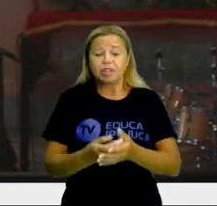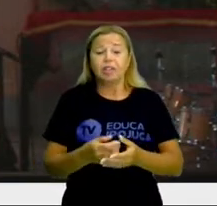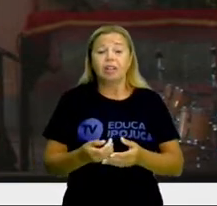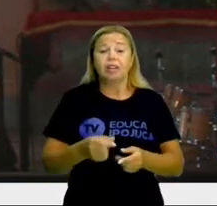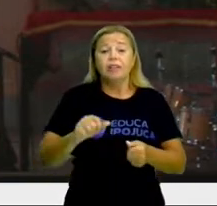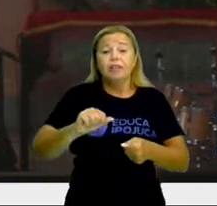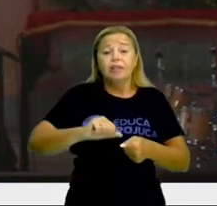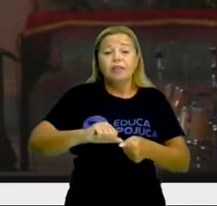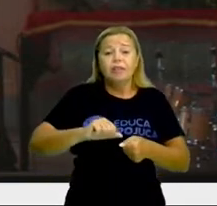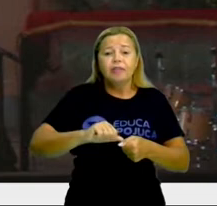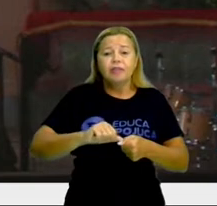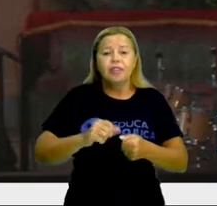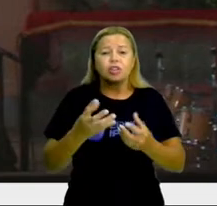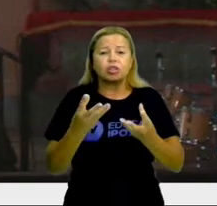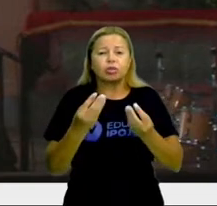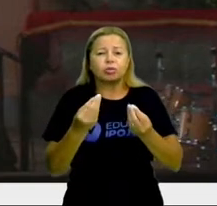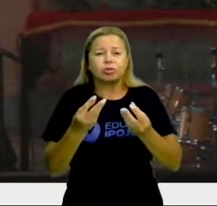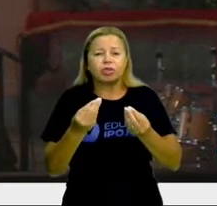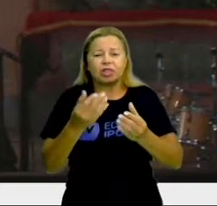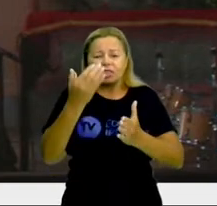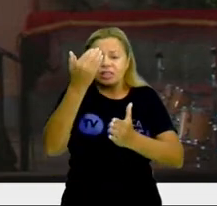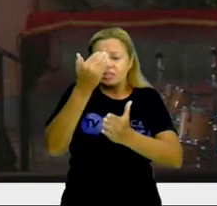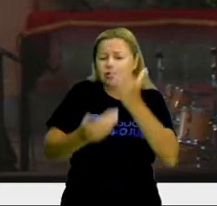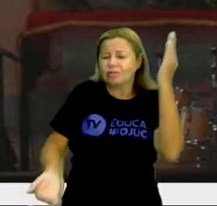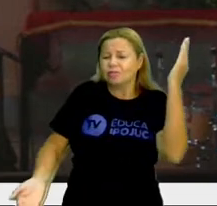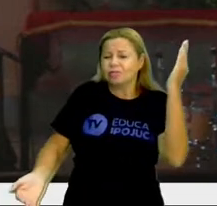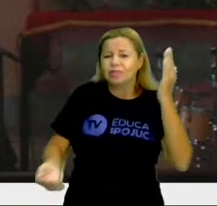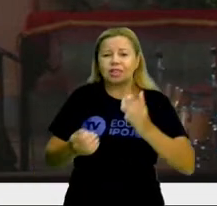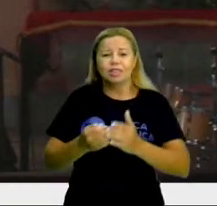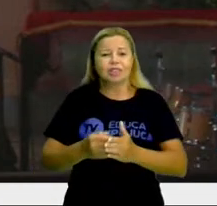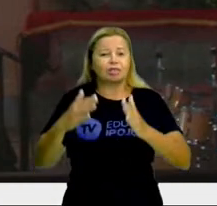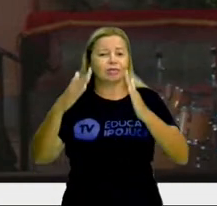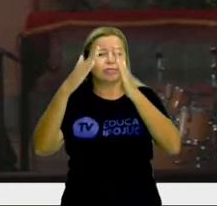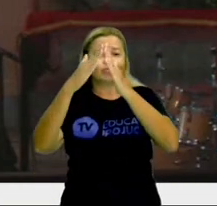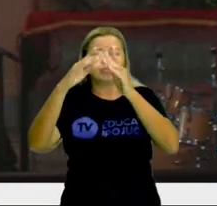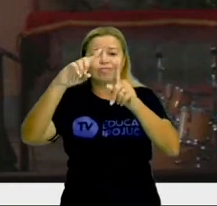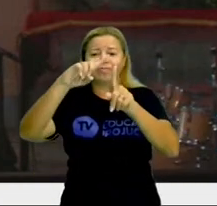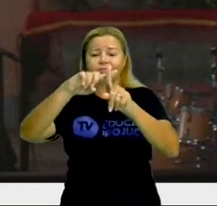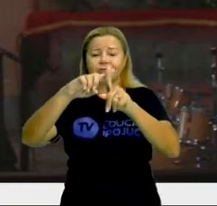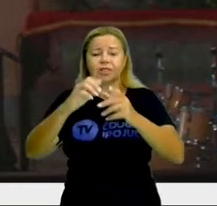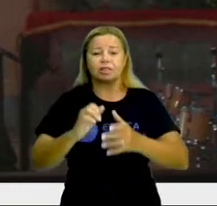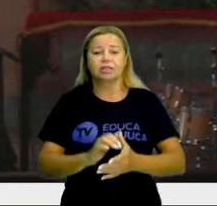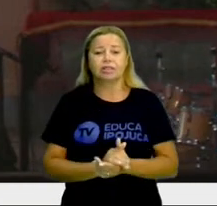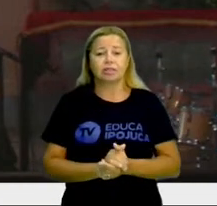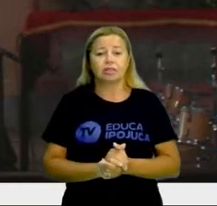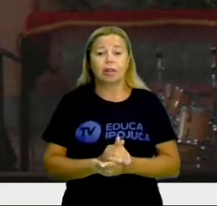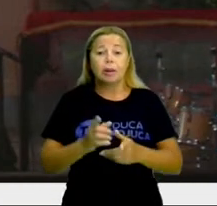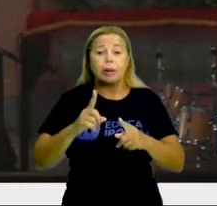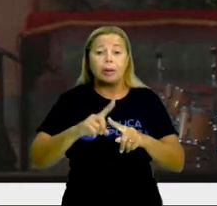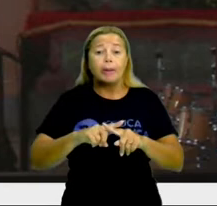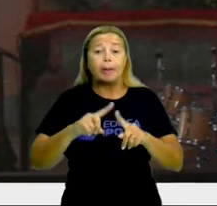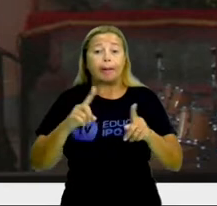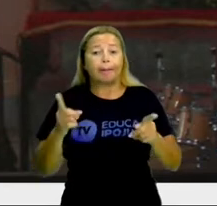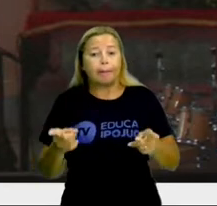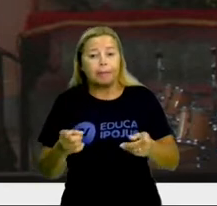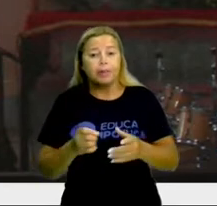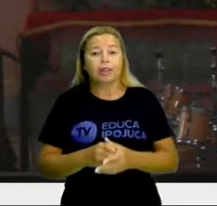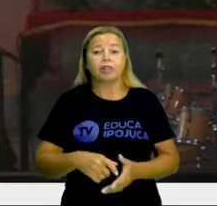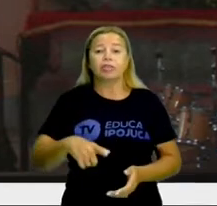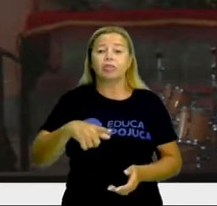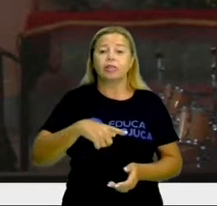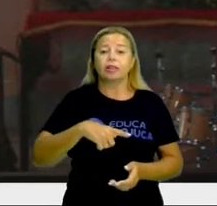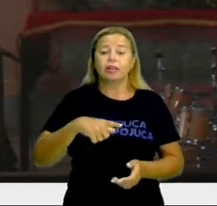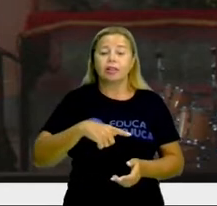do altar e da Igreja e tudo mais. Mas a imagem, ela continuou